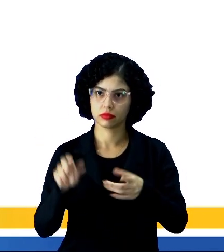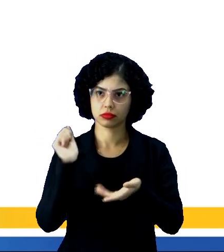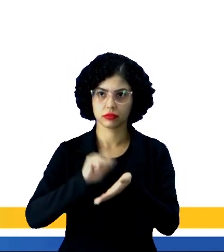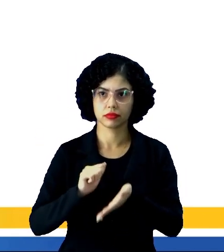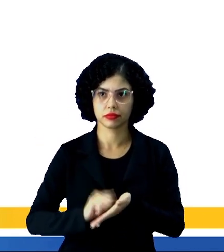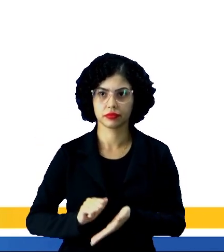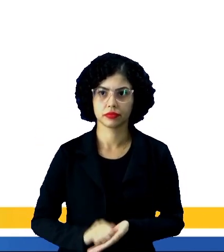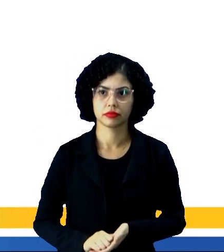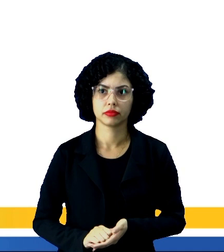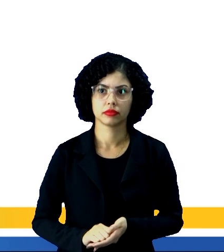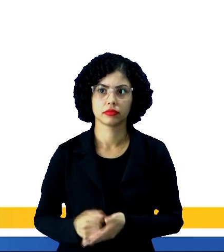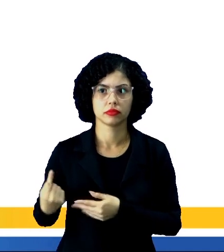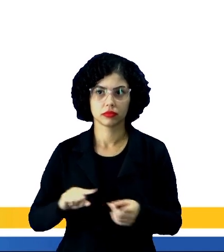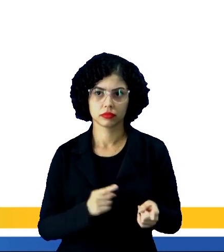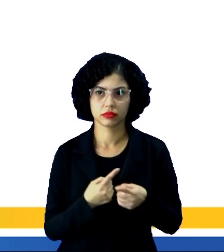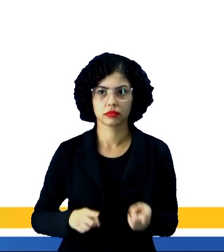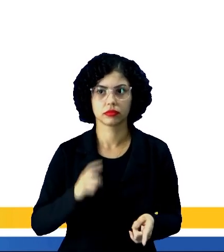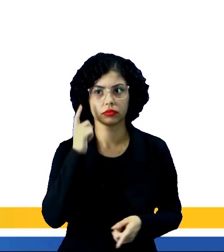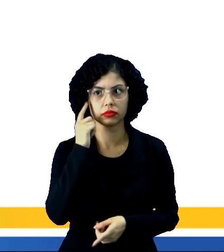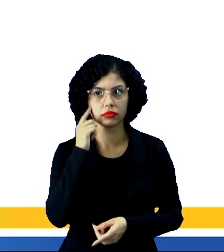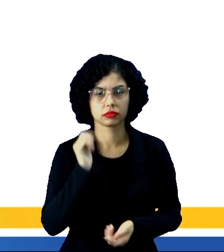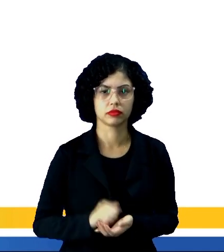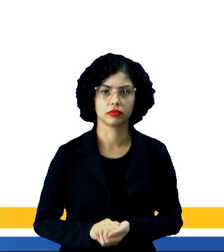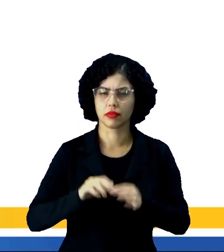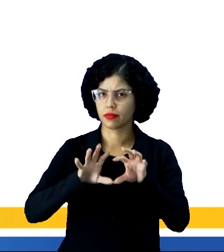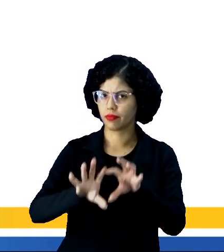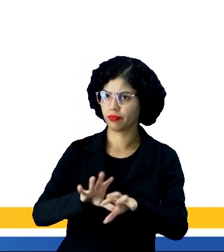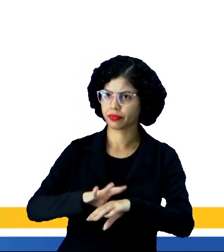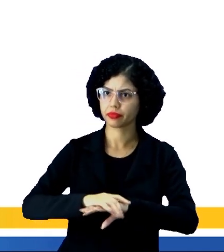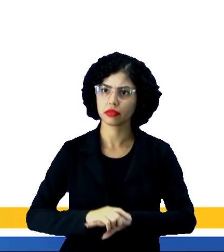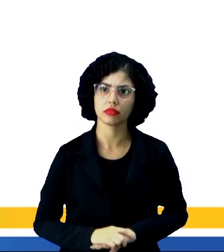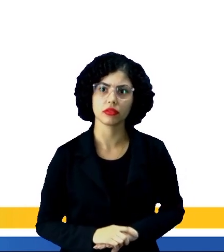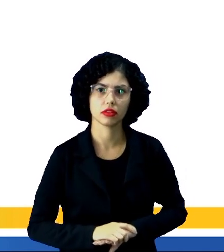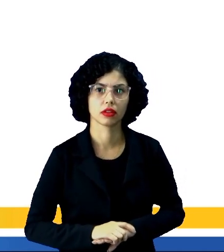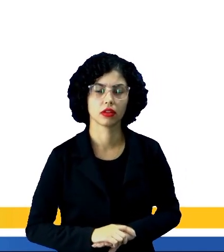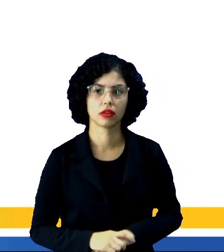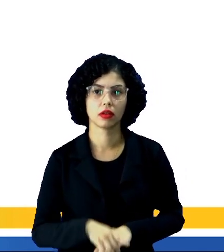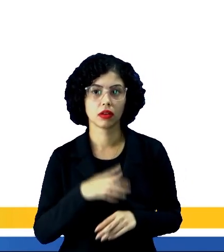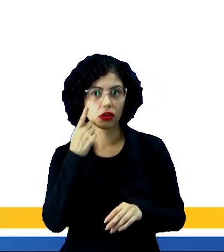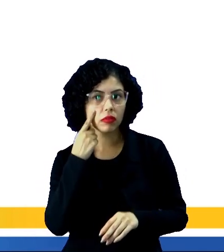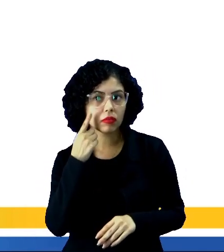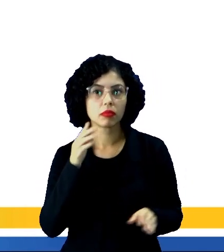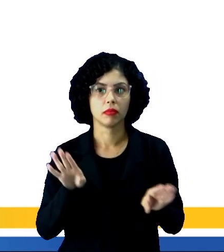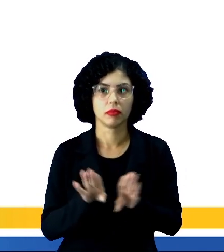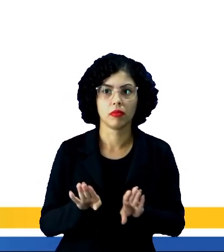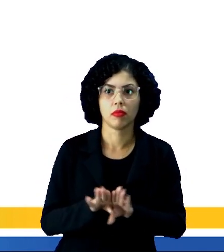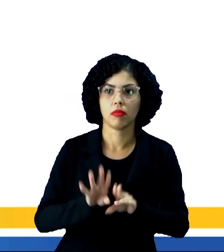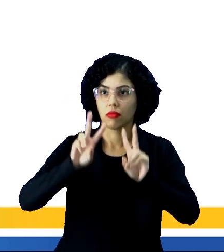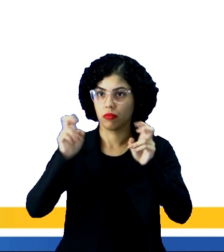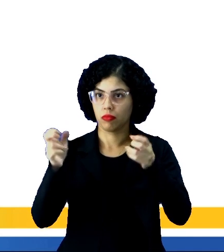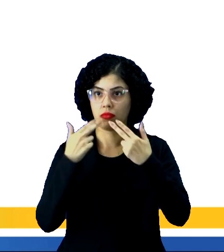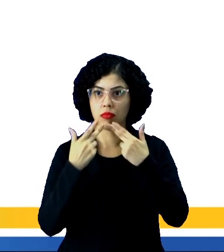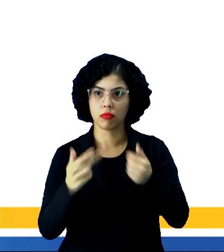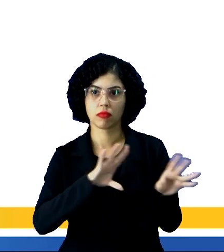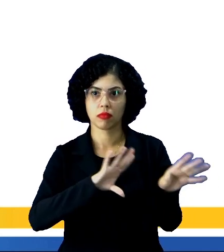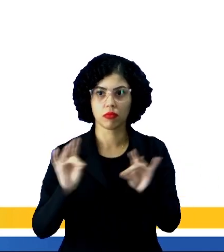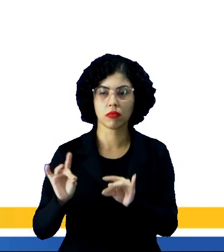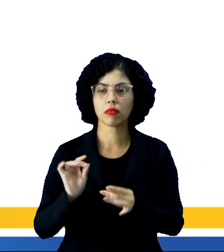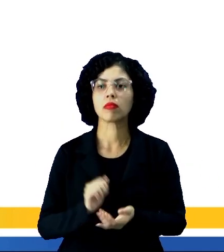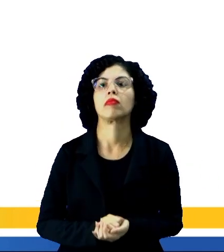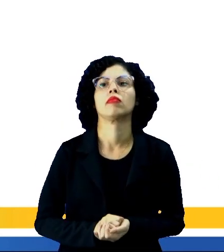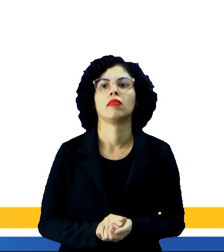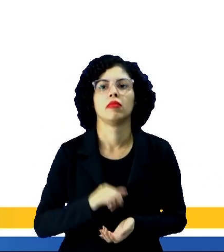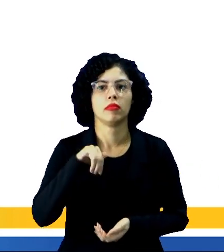escritas para induzir o leitor a pensar de determinada maneira. Observe também sobre o que a notícia